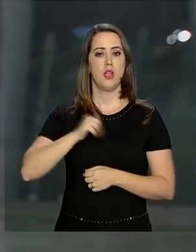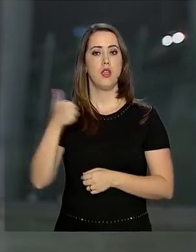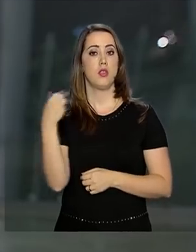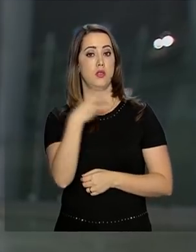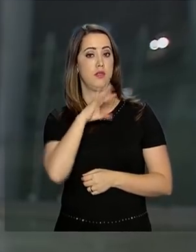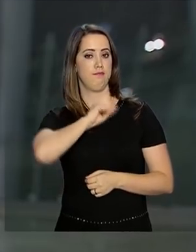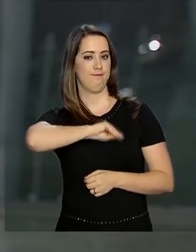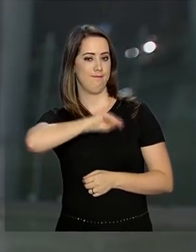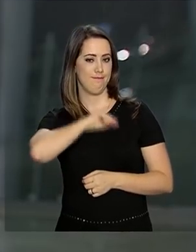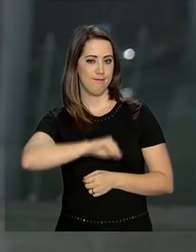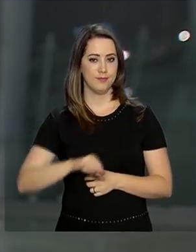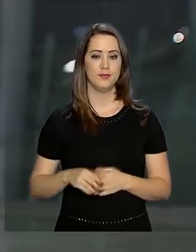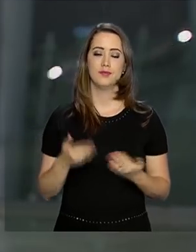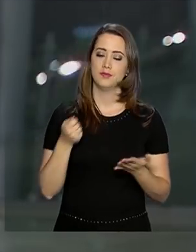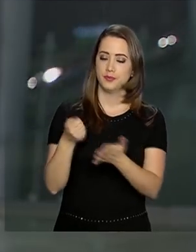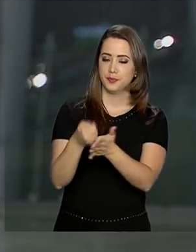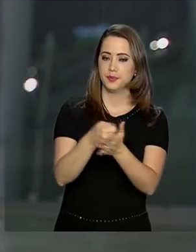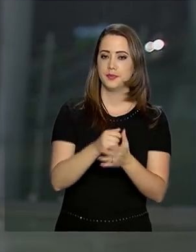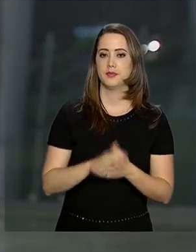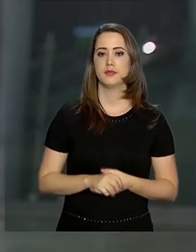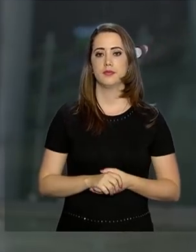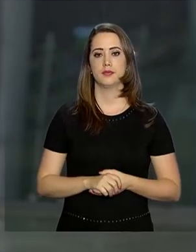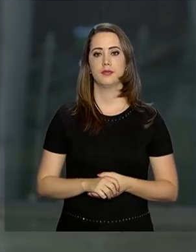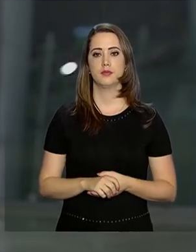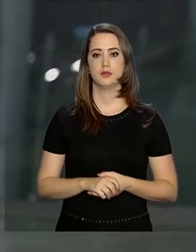13º pagamento pelo programa.